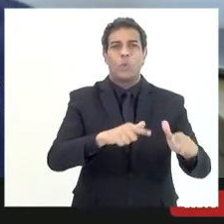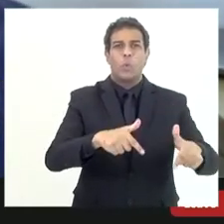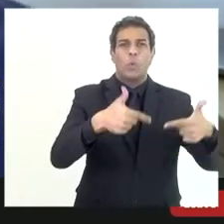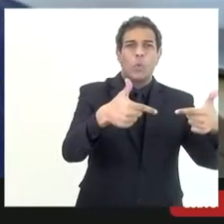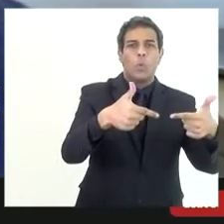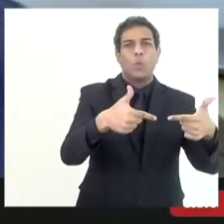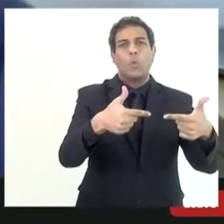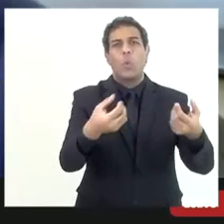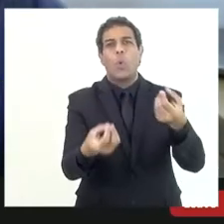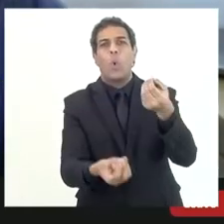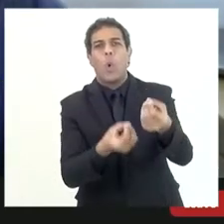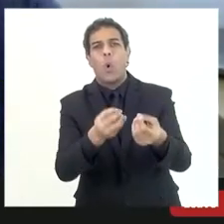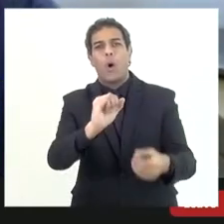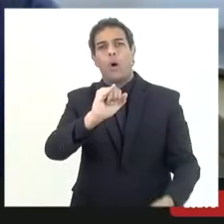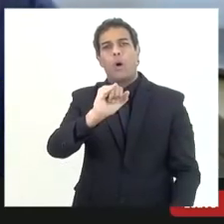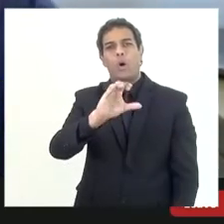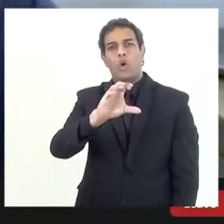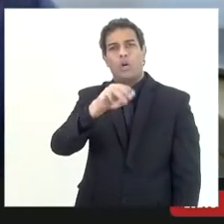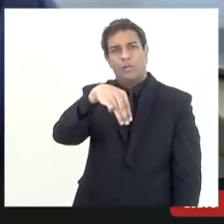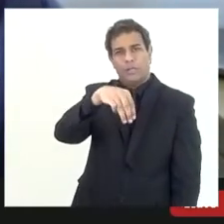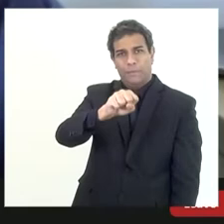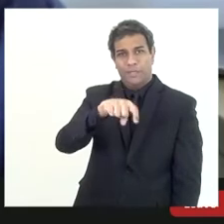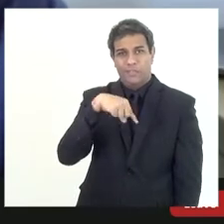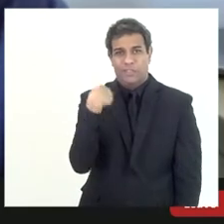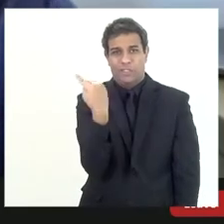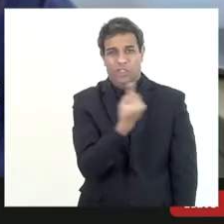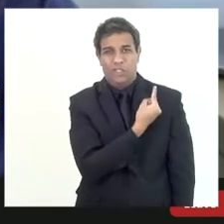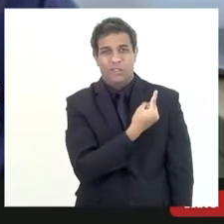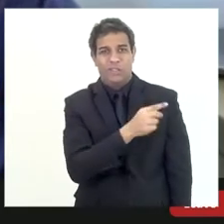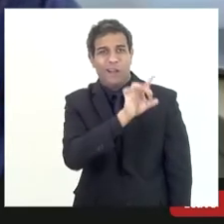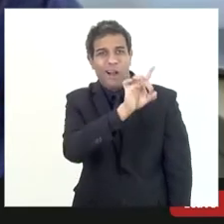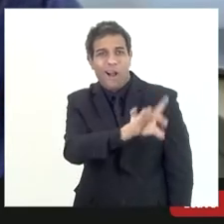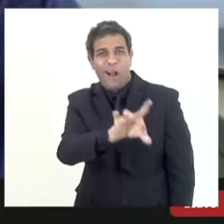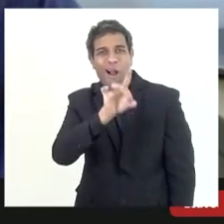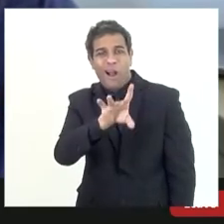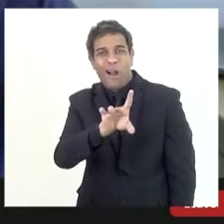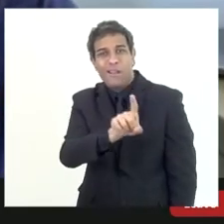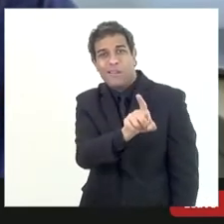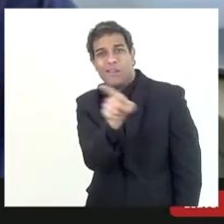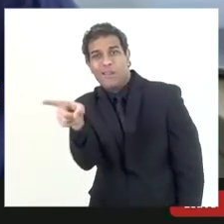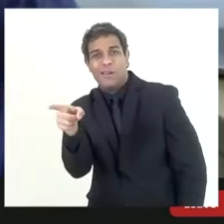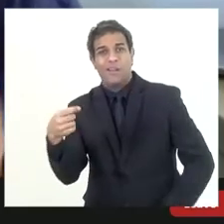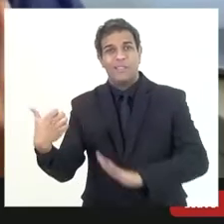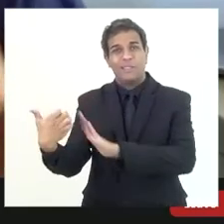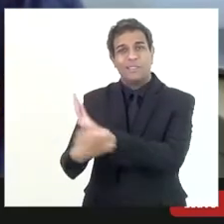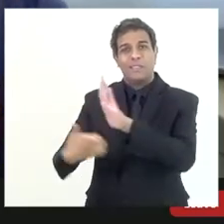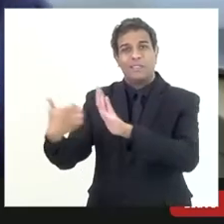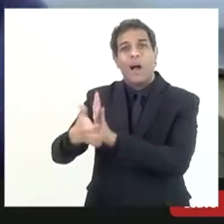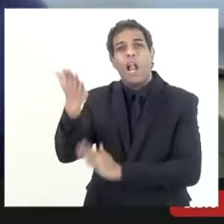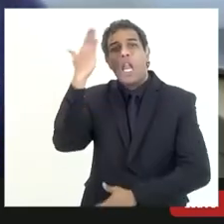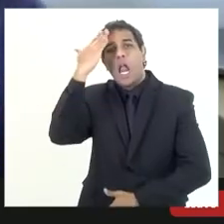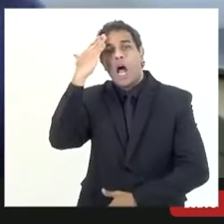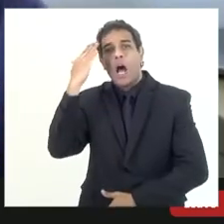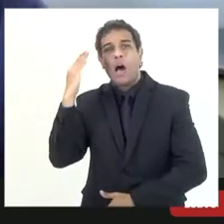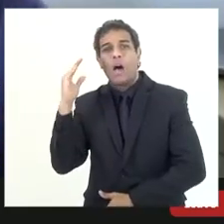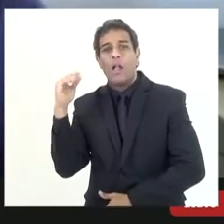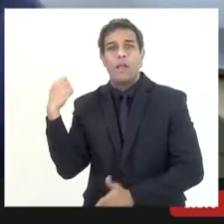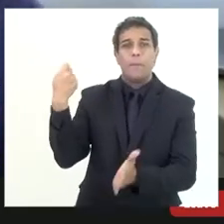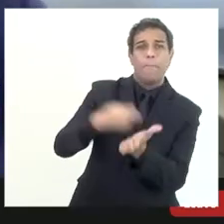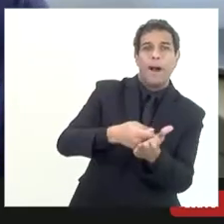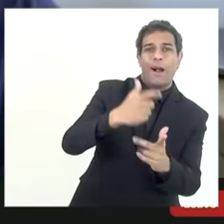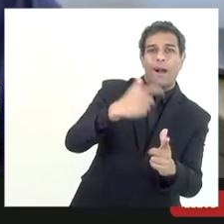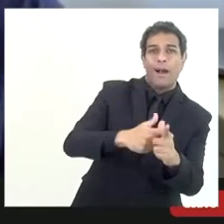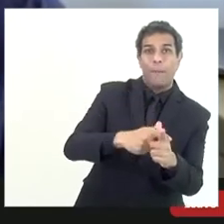na hora que a gente classifica o concessionário que esperneia mas quem tem que classificar somos nós